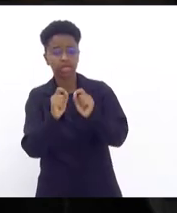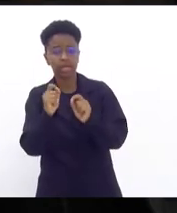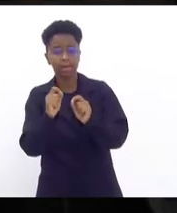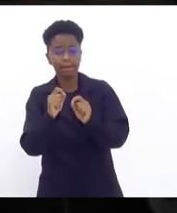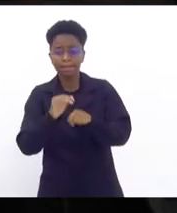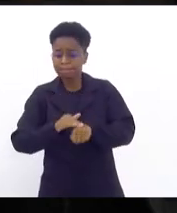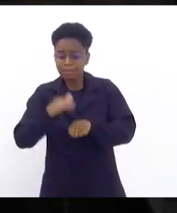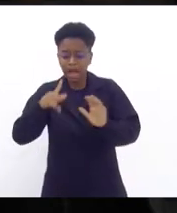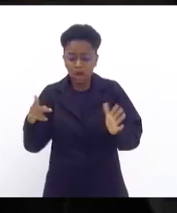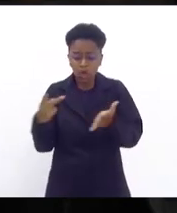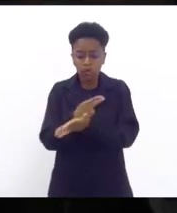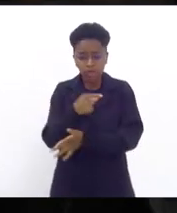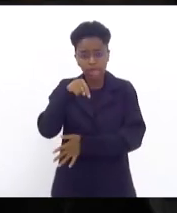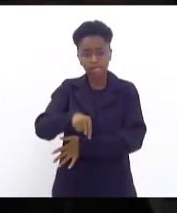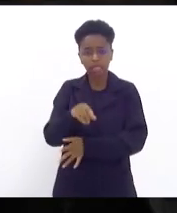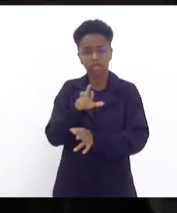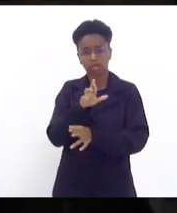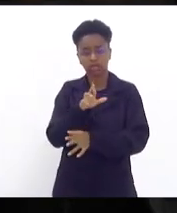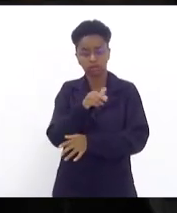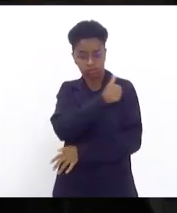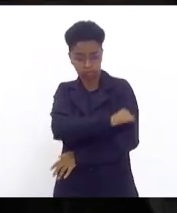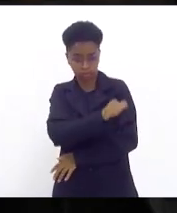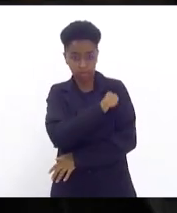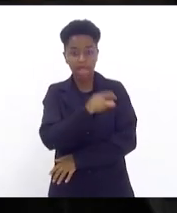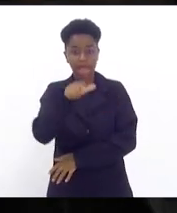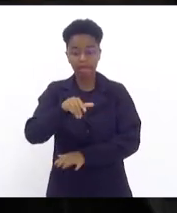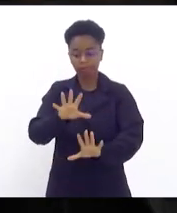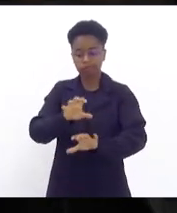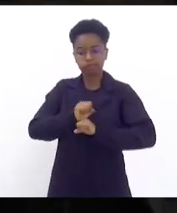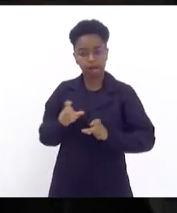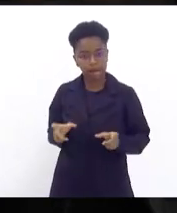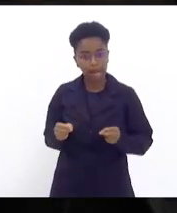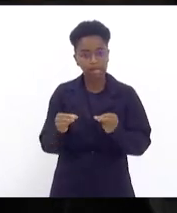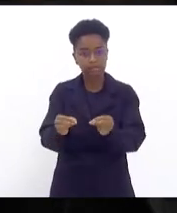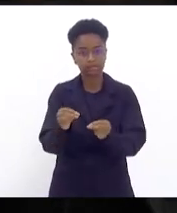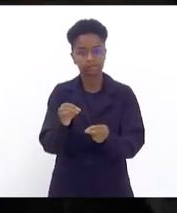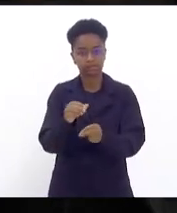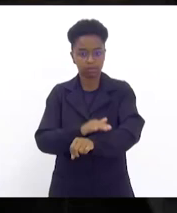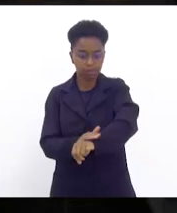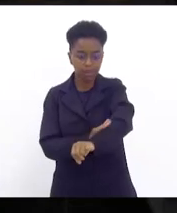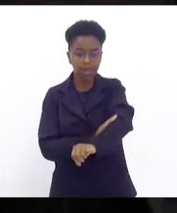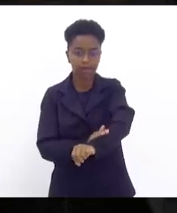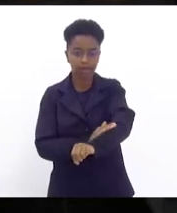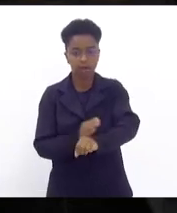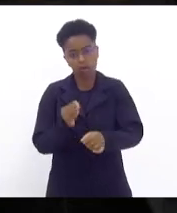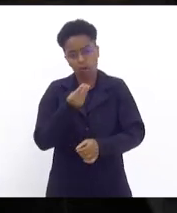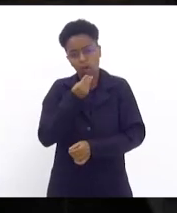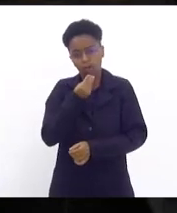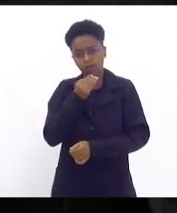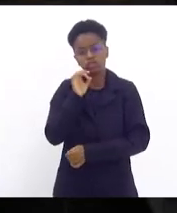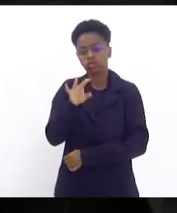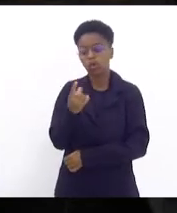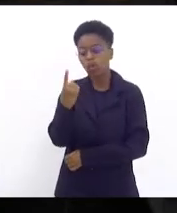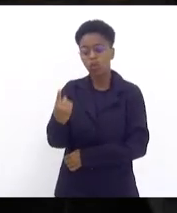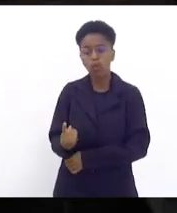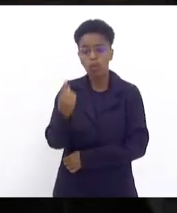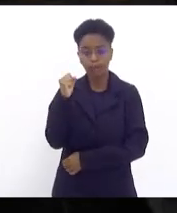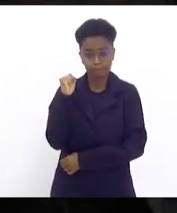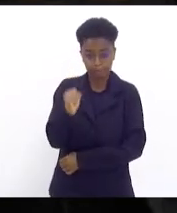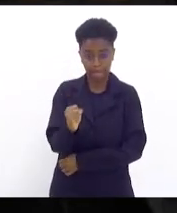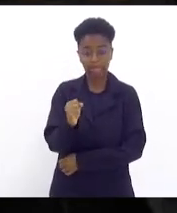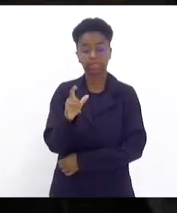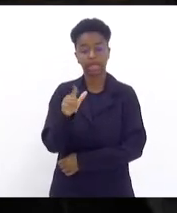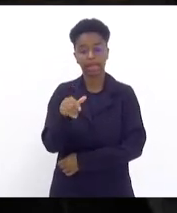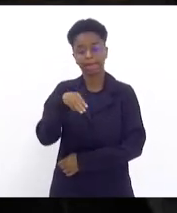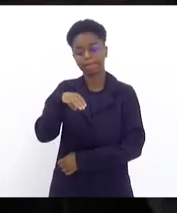Rio de Janeiro é o câncer de pele. É claro que o fatal é só o melanoma. Os outros não são. Mas é o câncer de pele. Então,